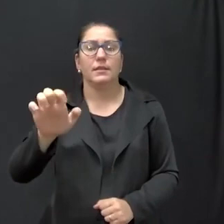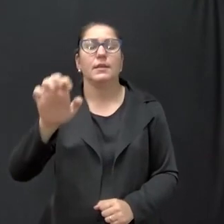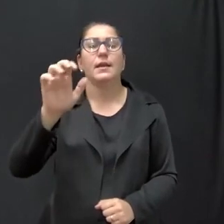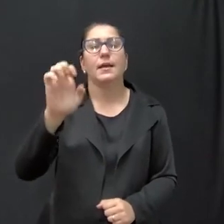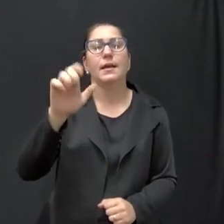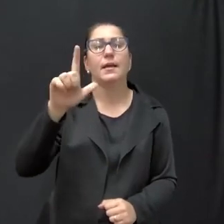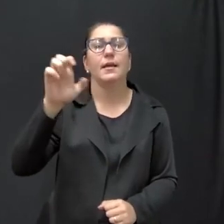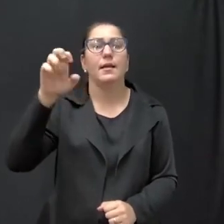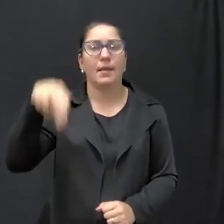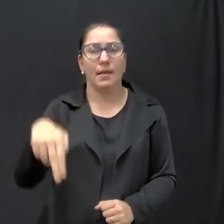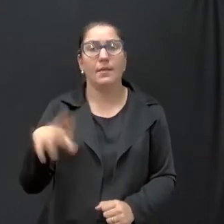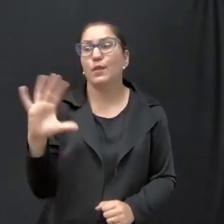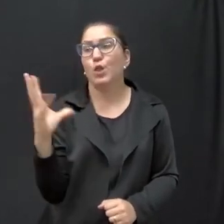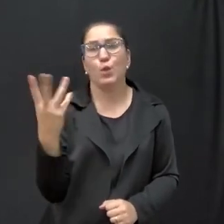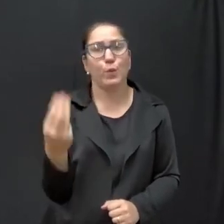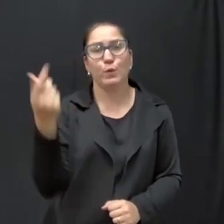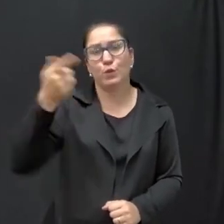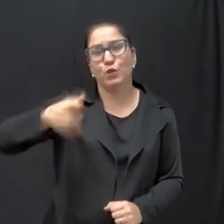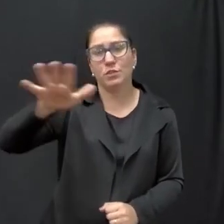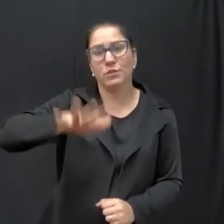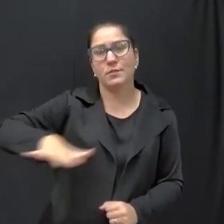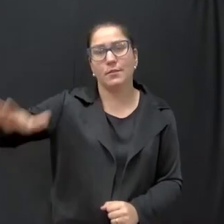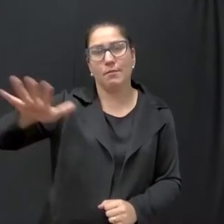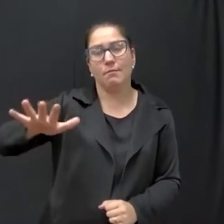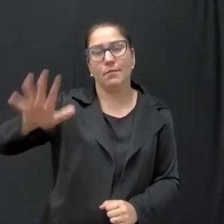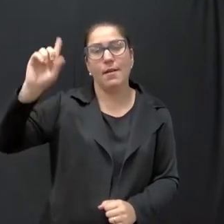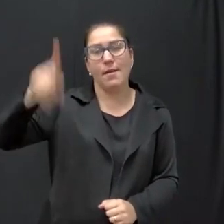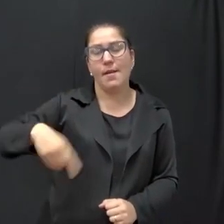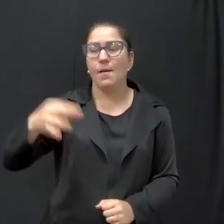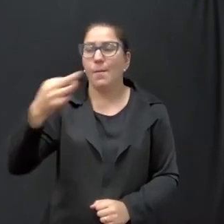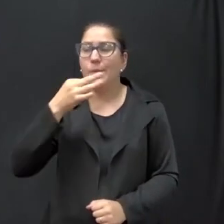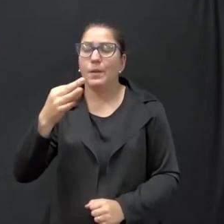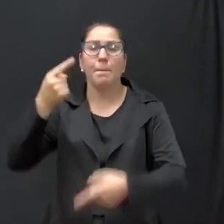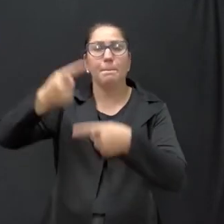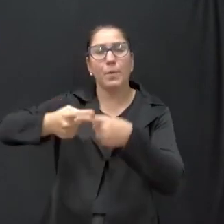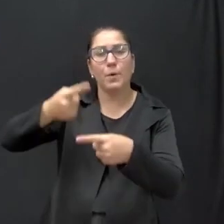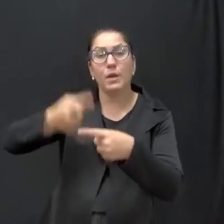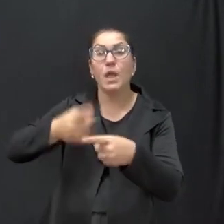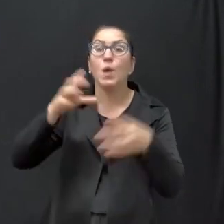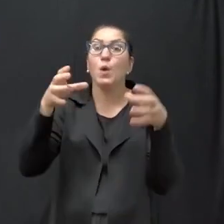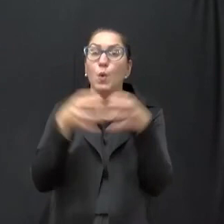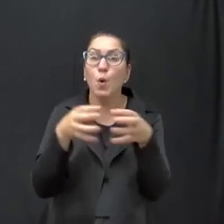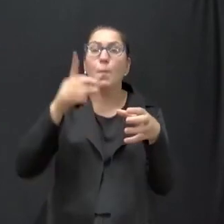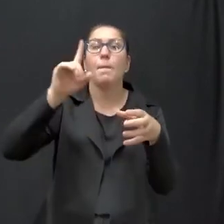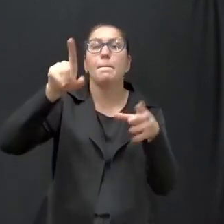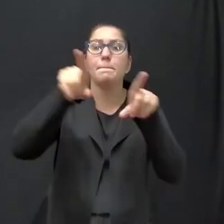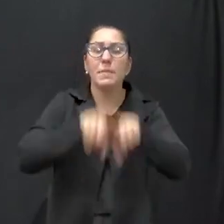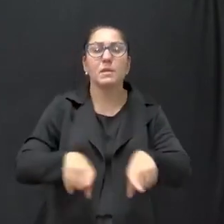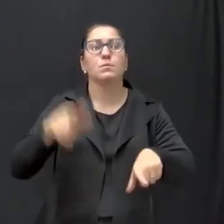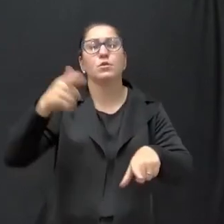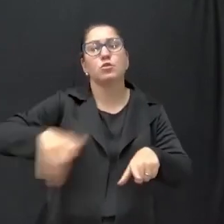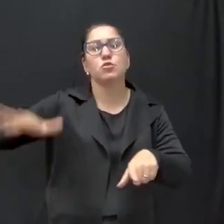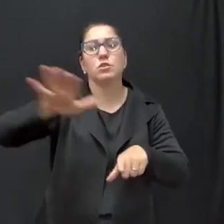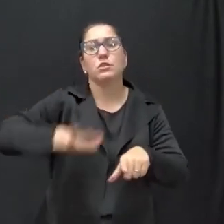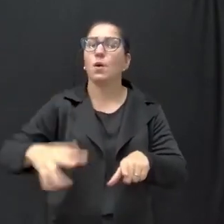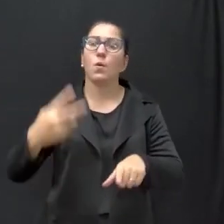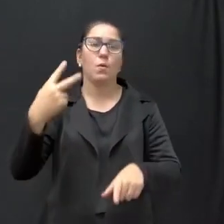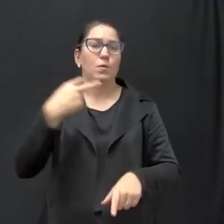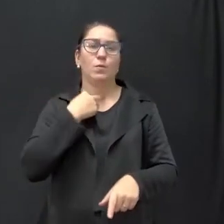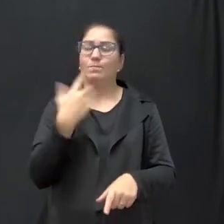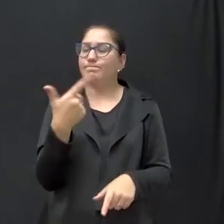Herley, todos da gestão. E a minha crítica é, por que este grupo, sendo da gestão, não deu